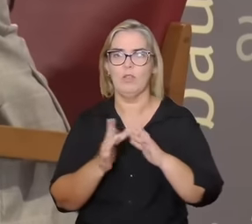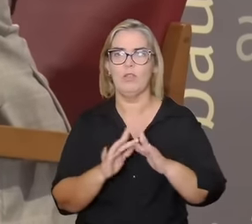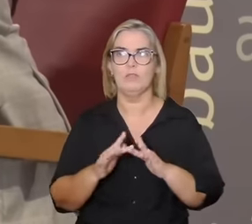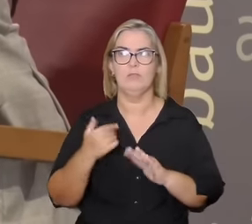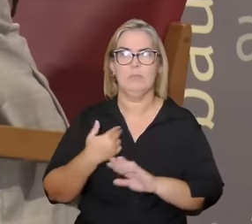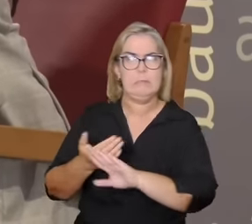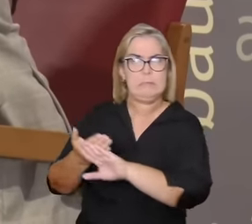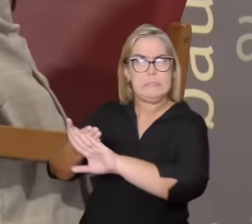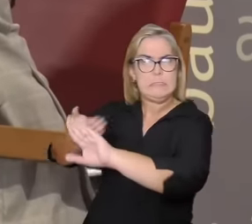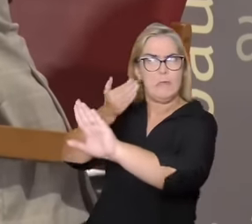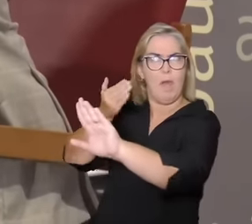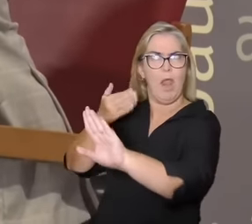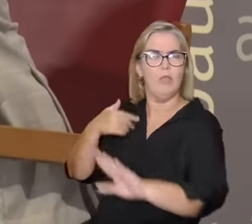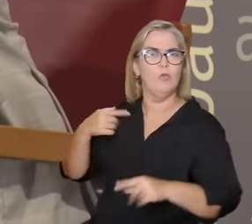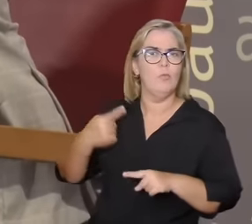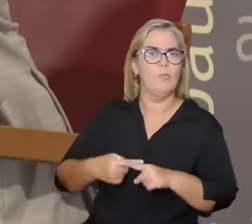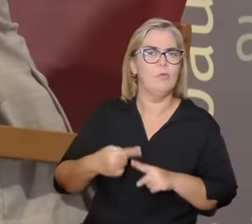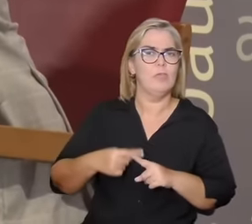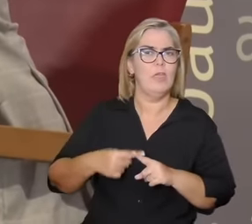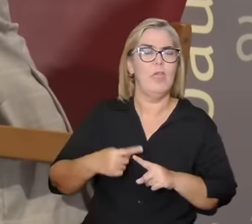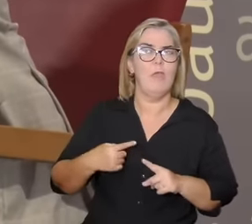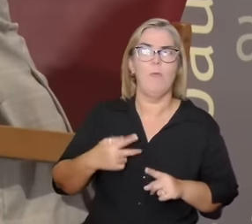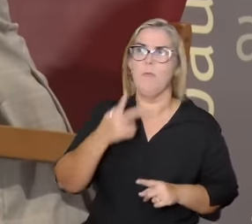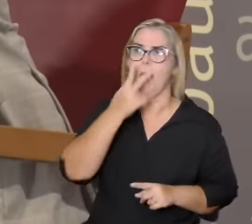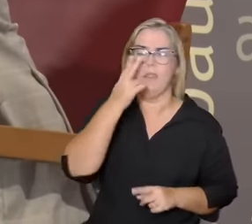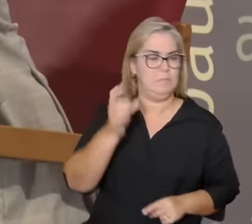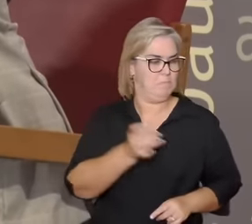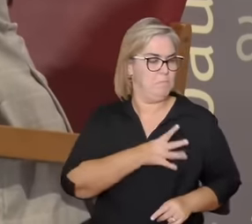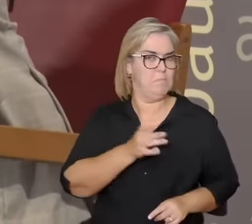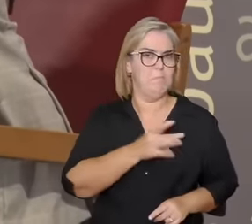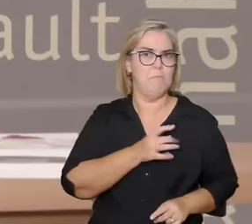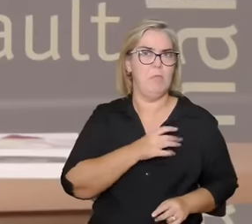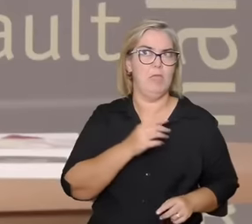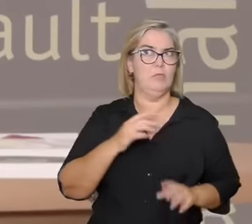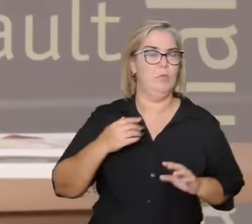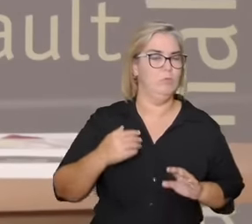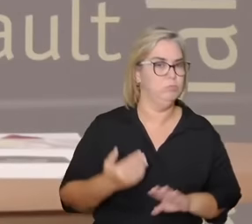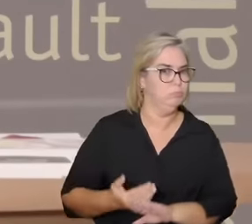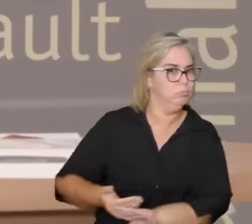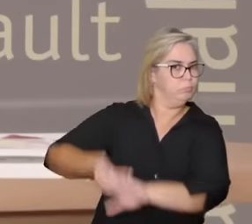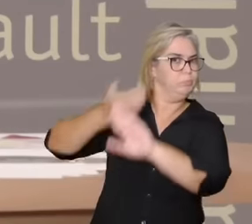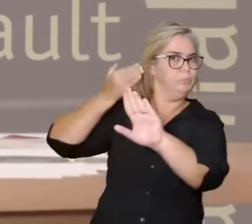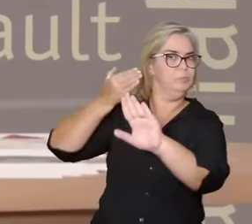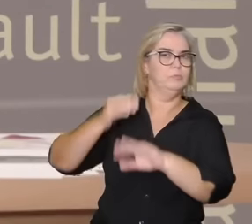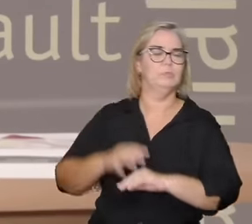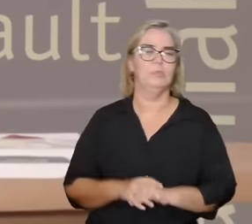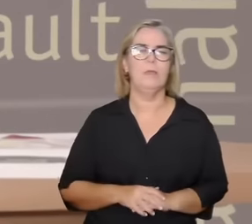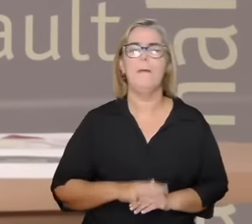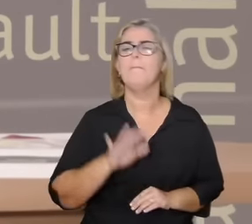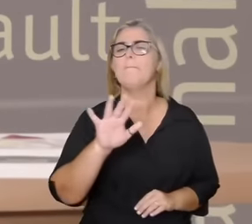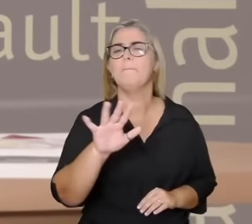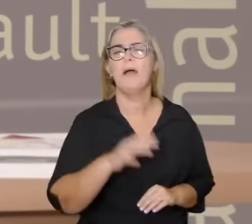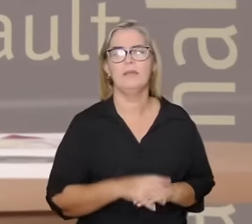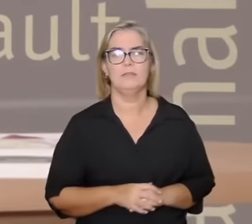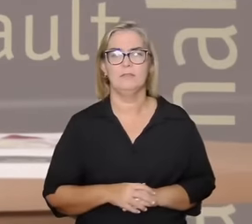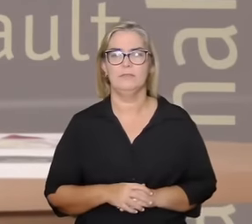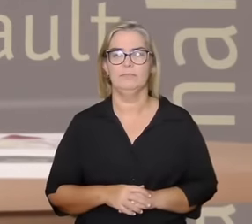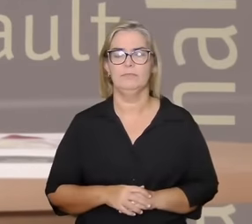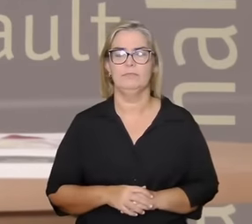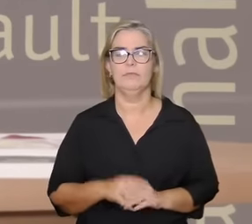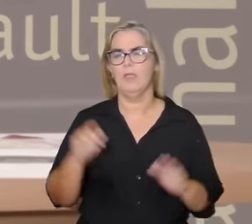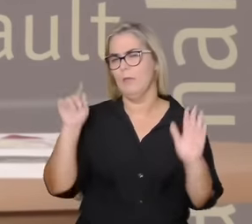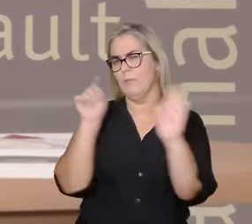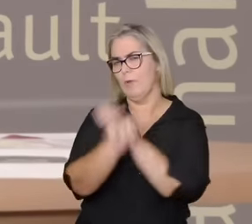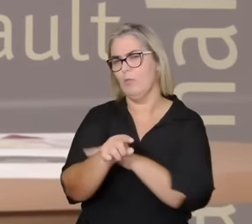o que está em jogo nesse contexto mais cosmofílico é como nós somos